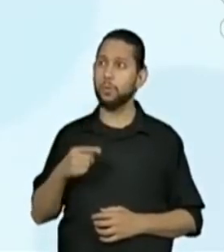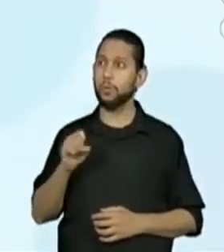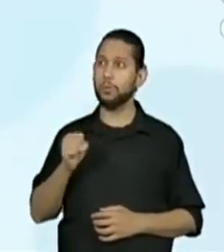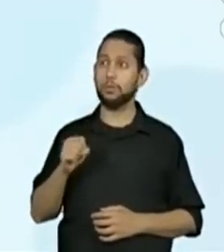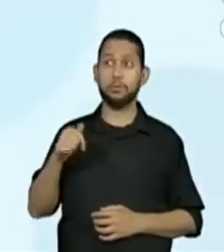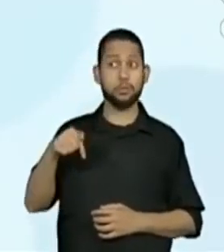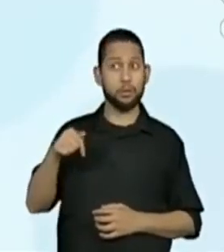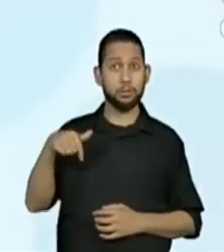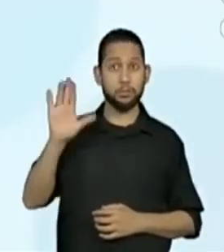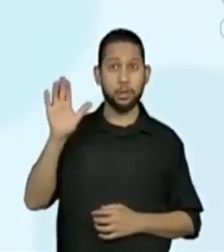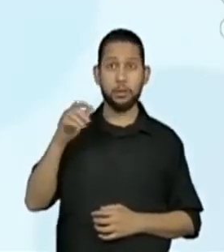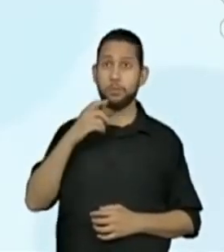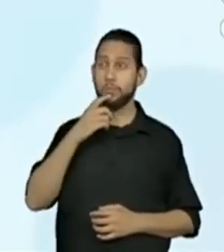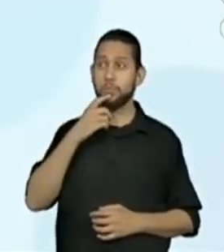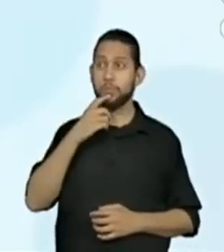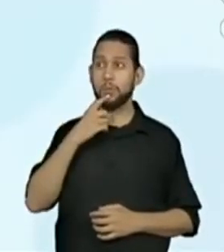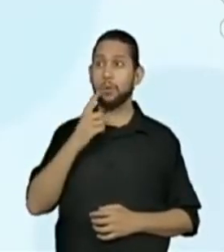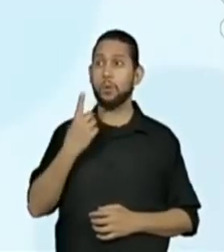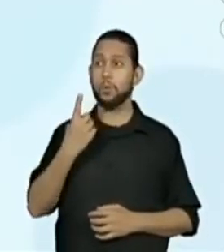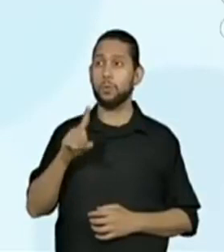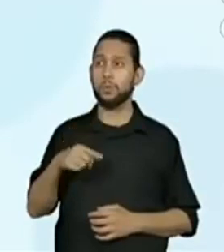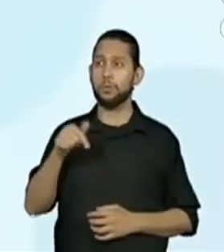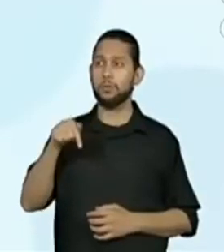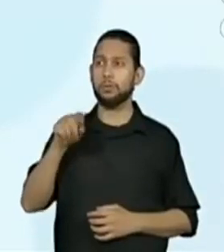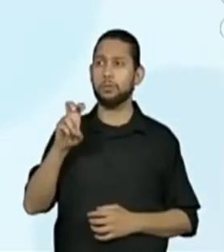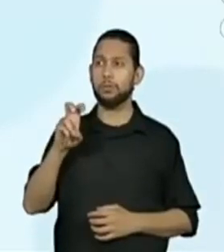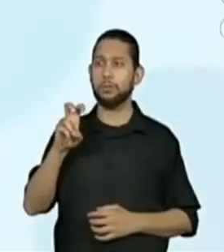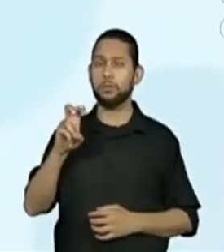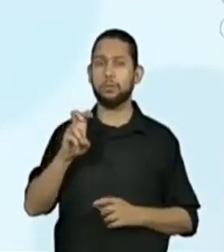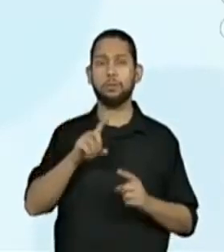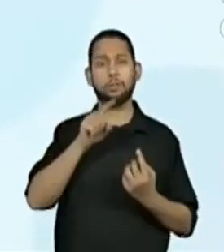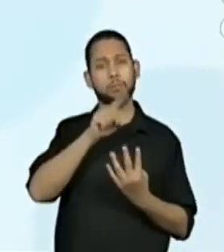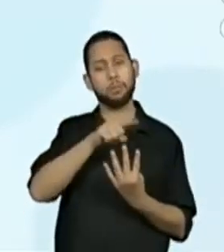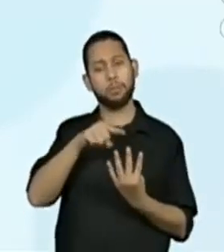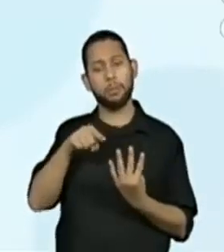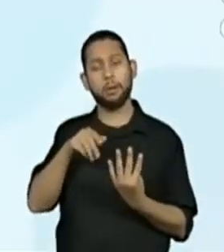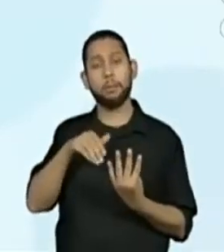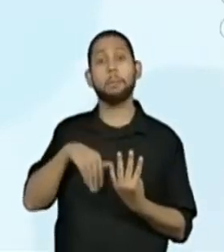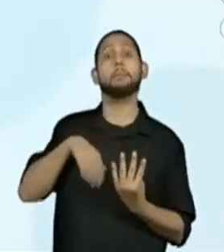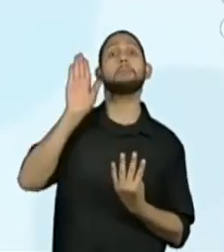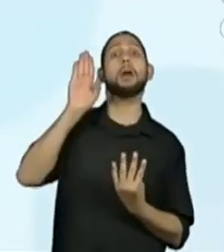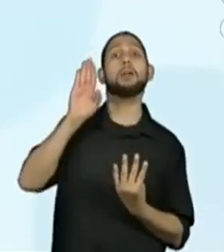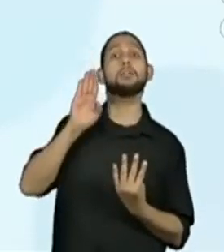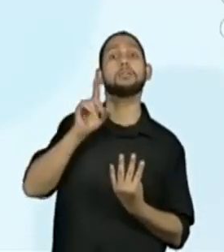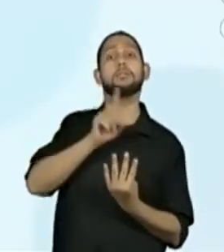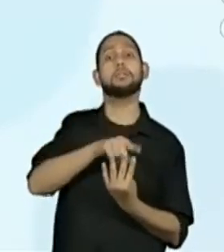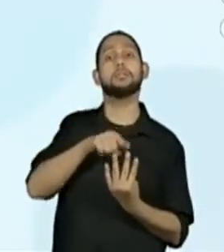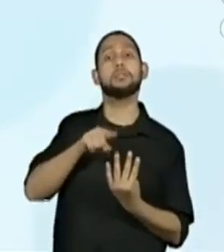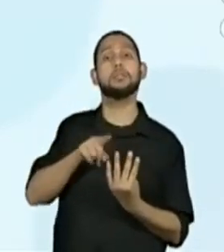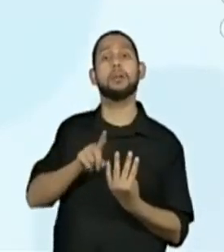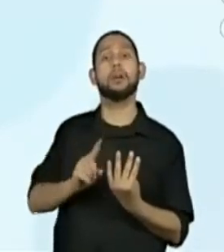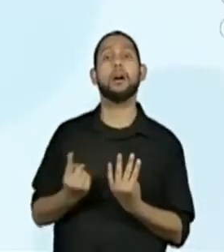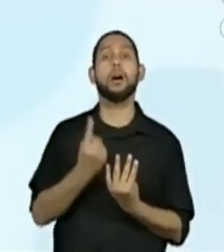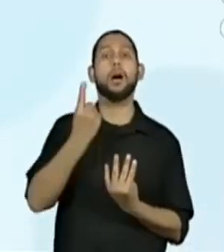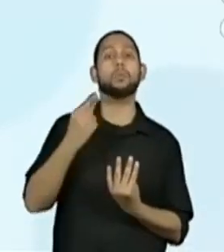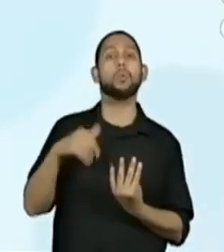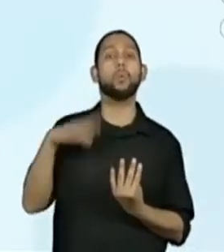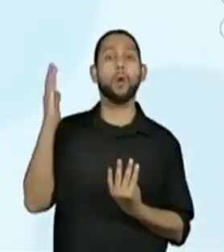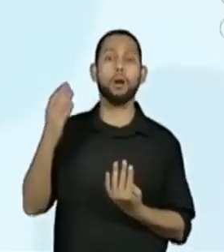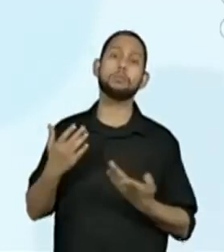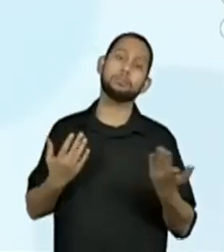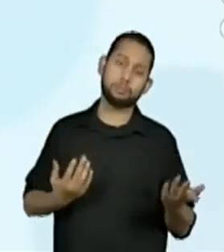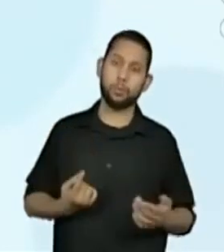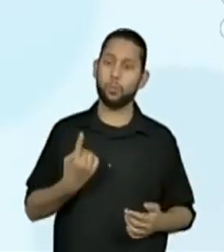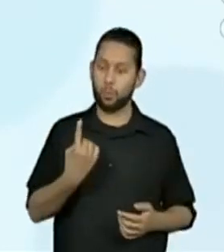centímetros? centímetros? 1,75 centímetros? É essa pessoa que tem 1,87